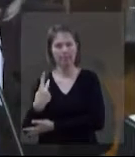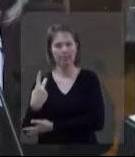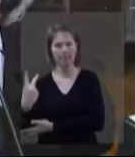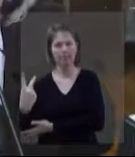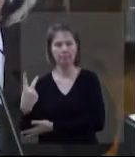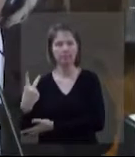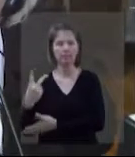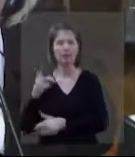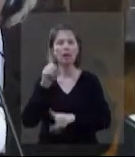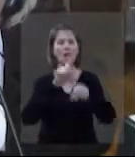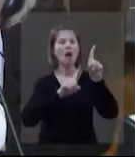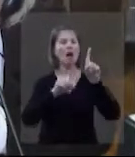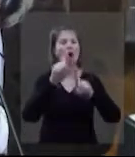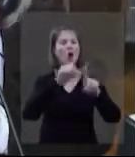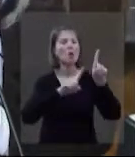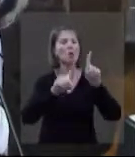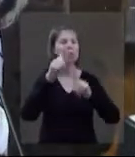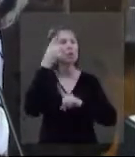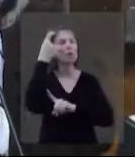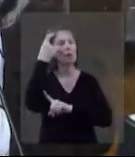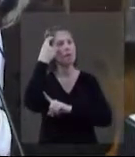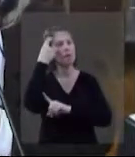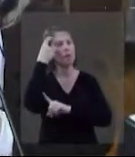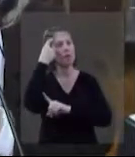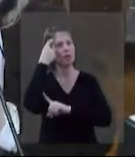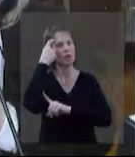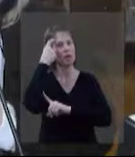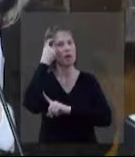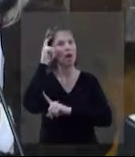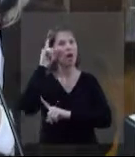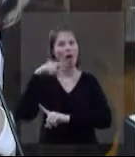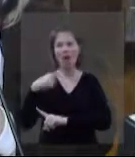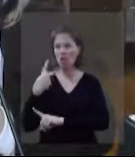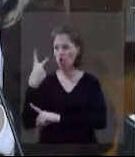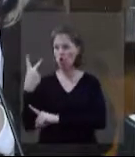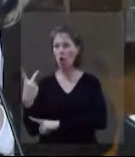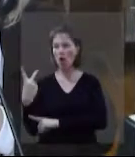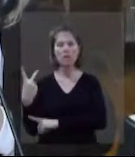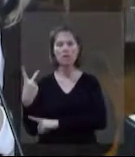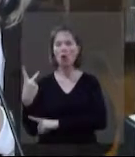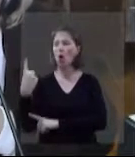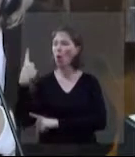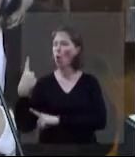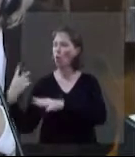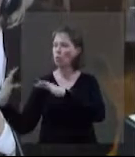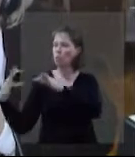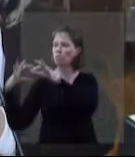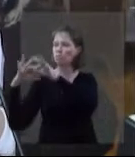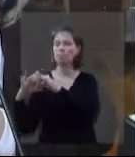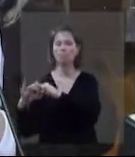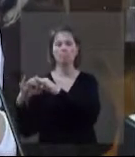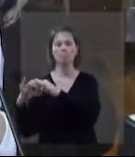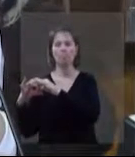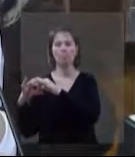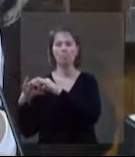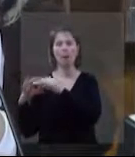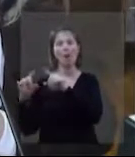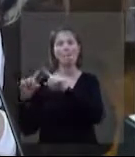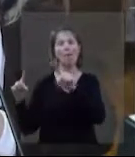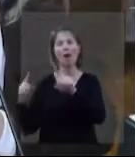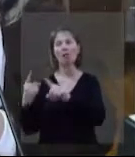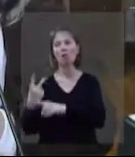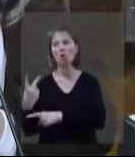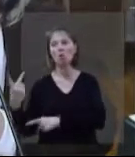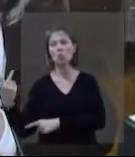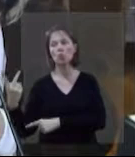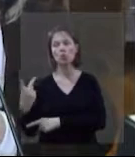Tem gente que acha que, ah, agora, como a Bíblia fala, não são mais dois. É um só. Mas não é assim que a mulher é o corpo e o homem é o cabeça. No sentido que